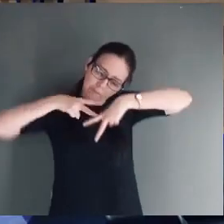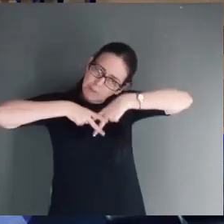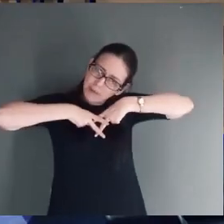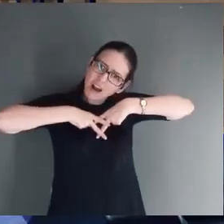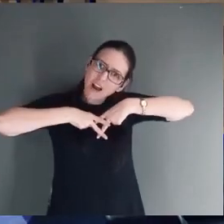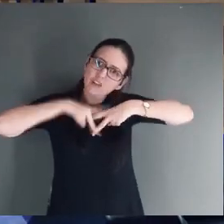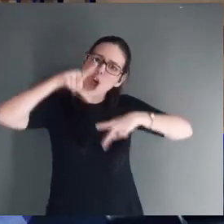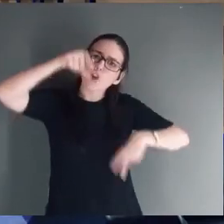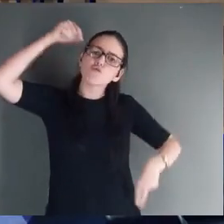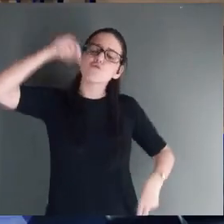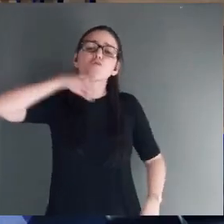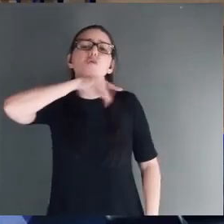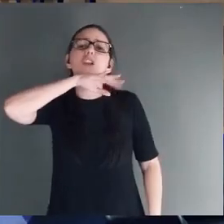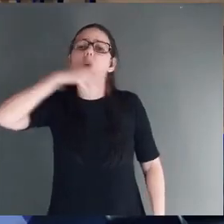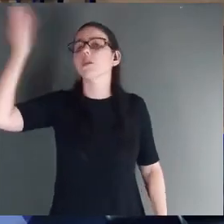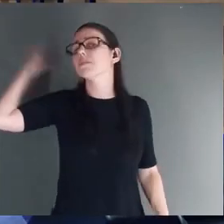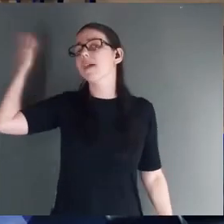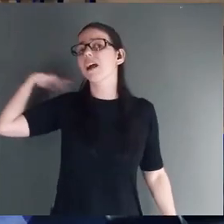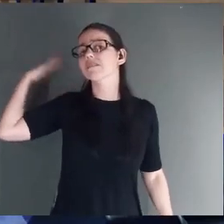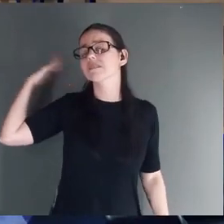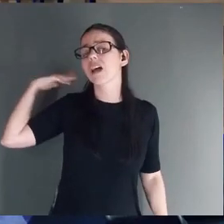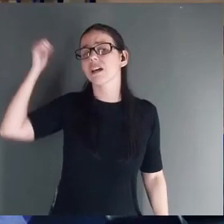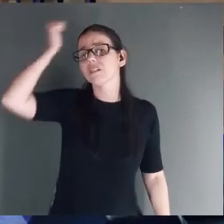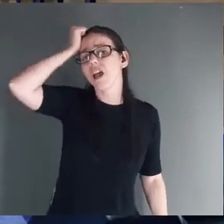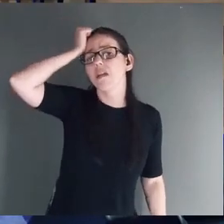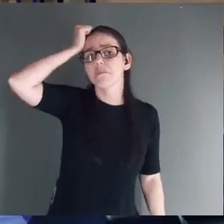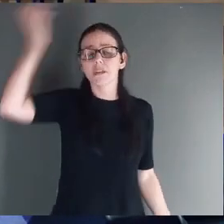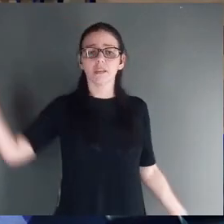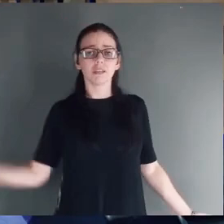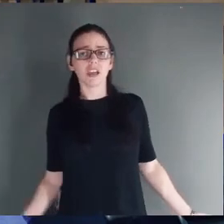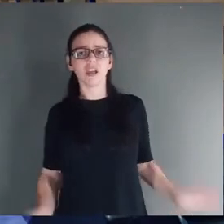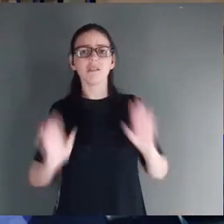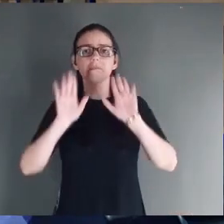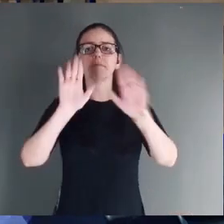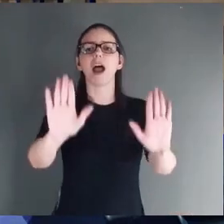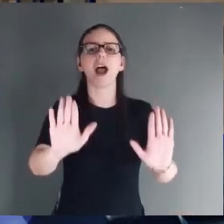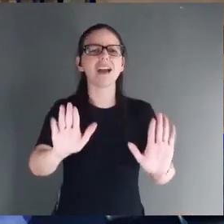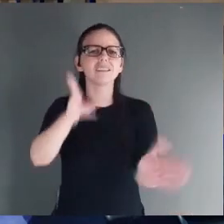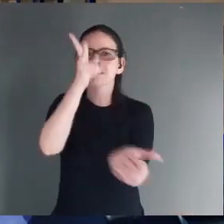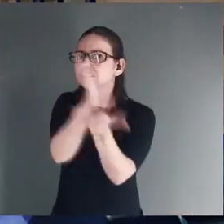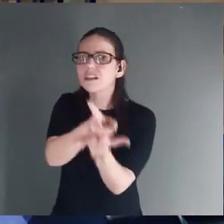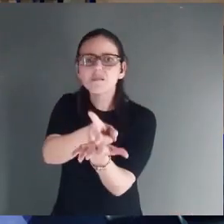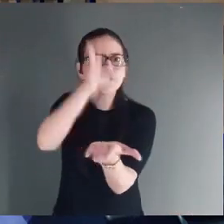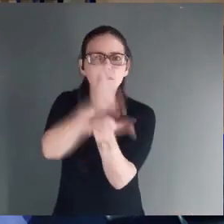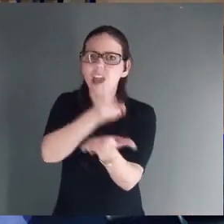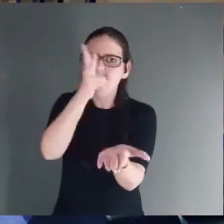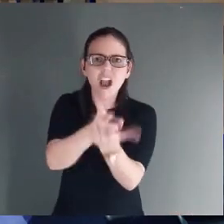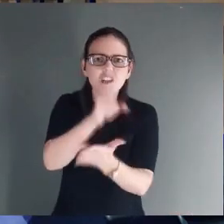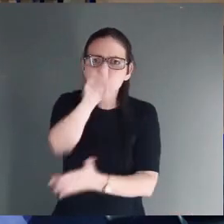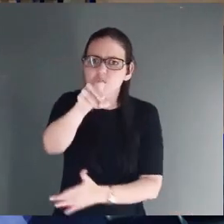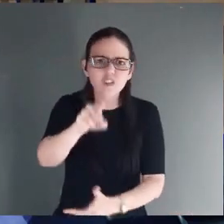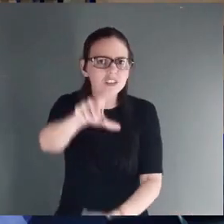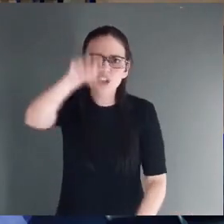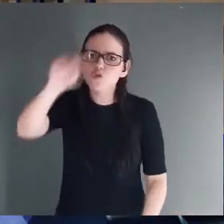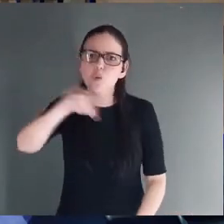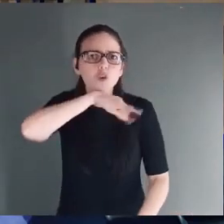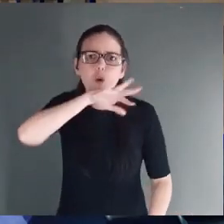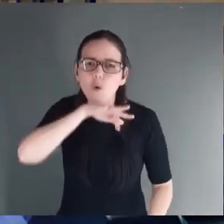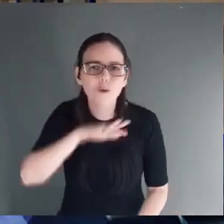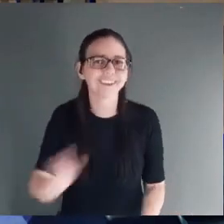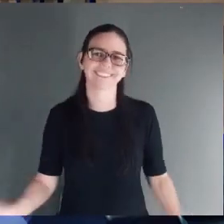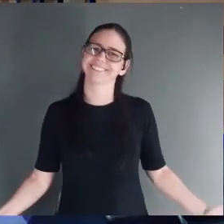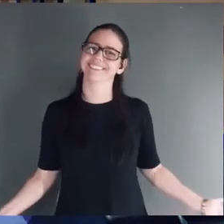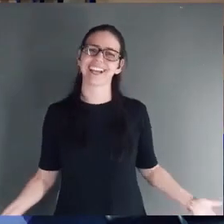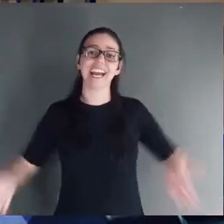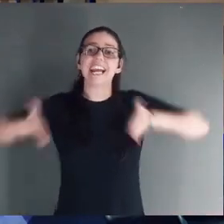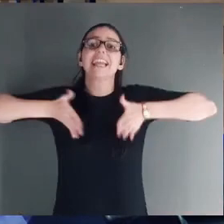decisões. Coisas que fedem na sua vida. Mas no meio desse fedor. No meio dessa bagunça. Nasce um bebê.